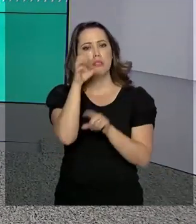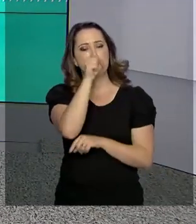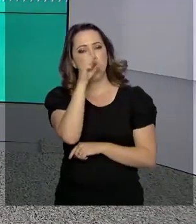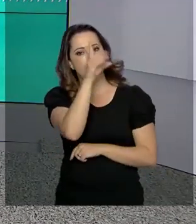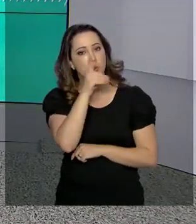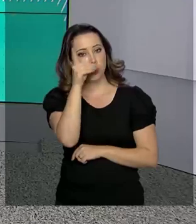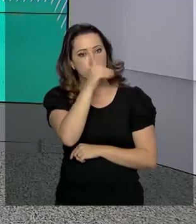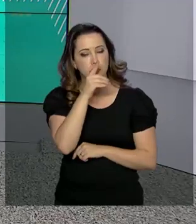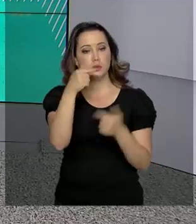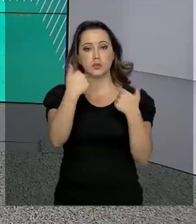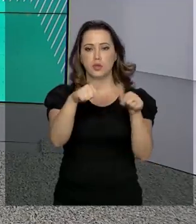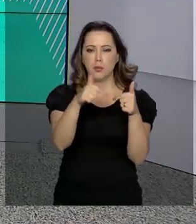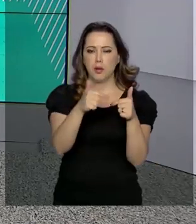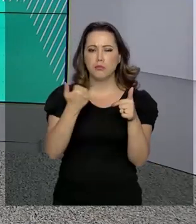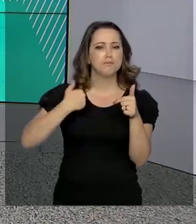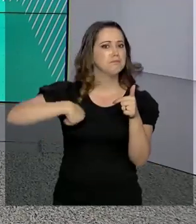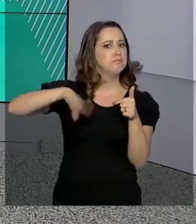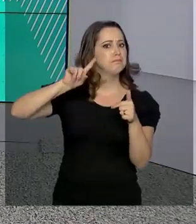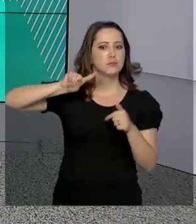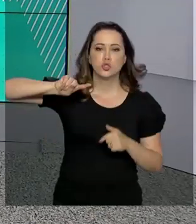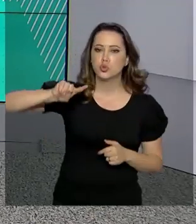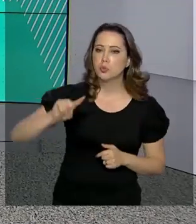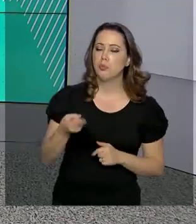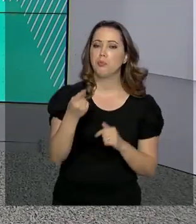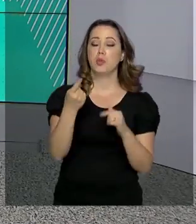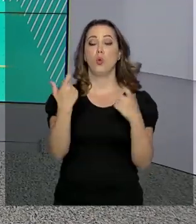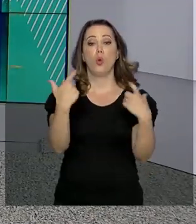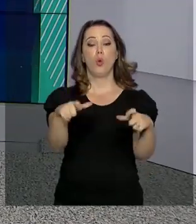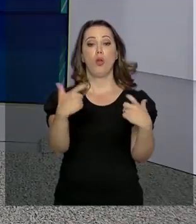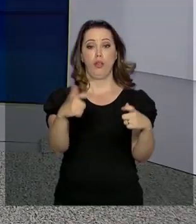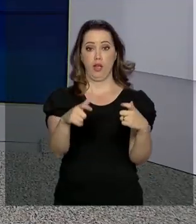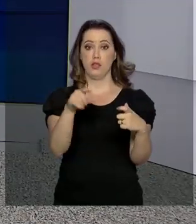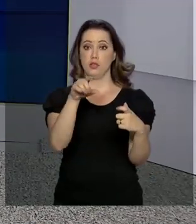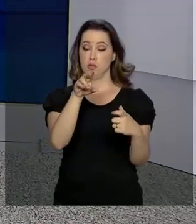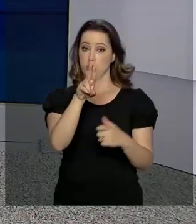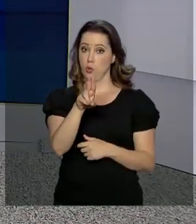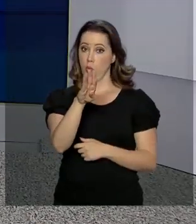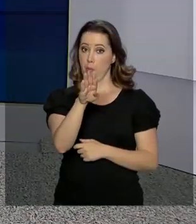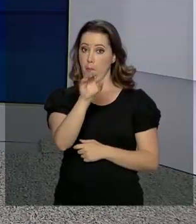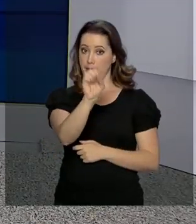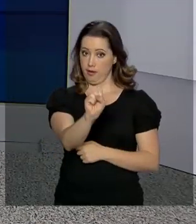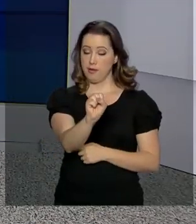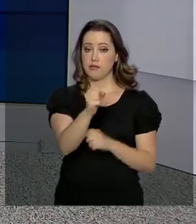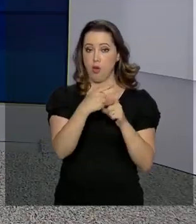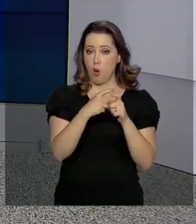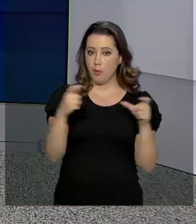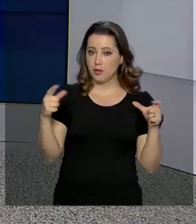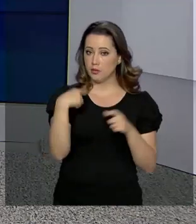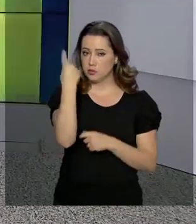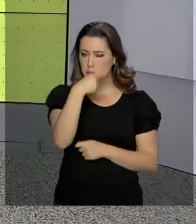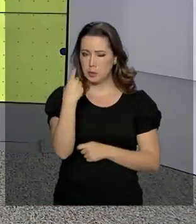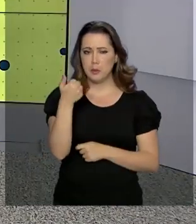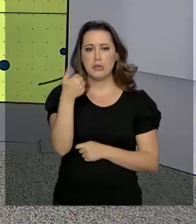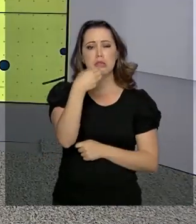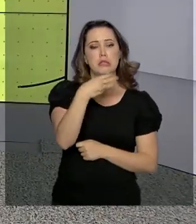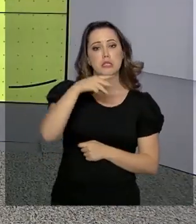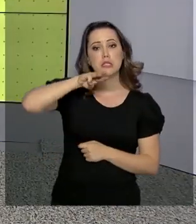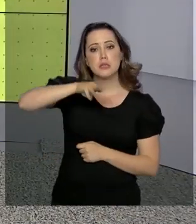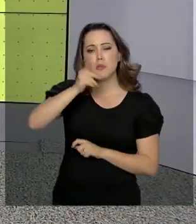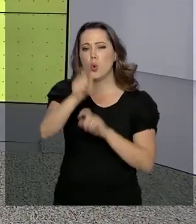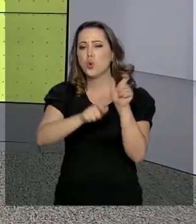programa, superando a meta do Ministério da Saúde para este ano, uma cobertura de 13 milhões de usuários. Em